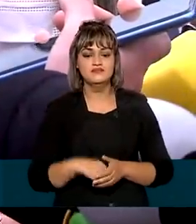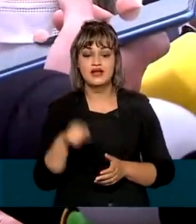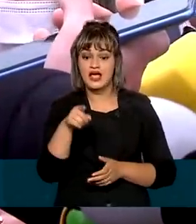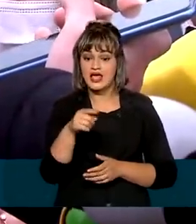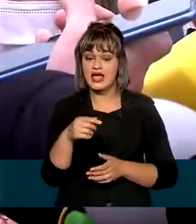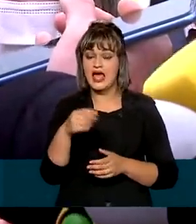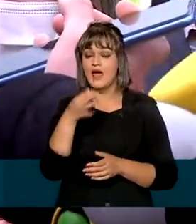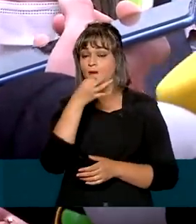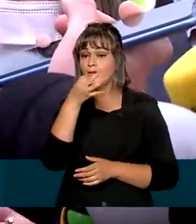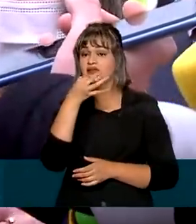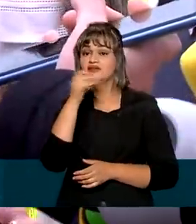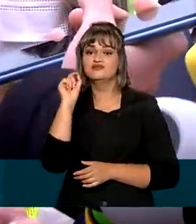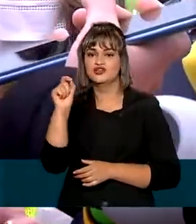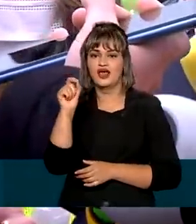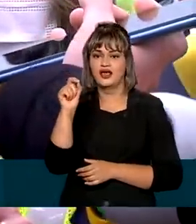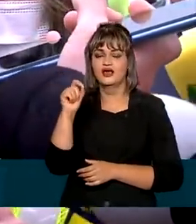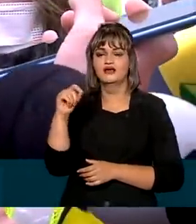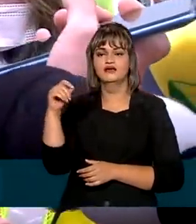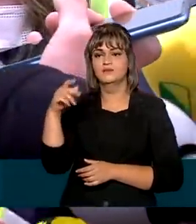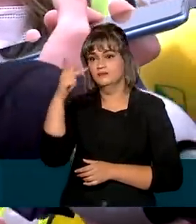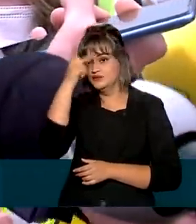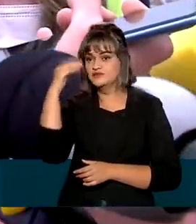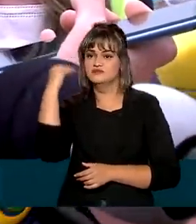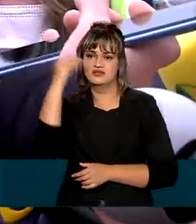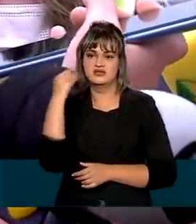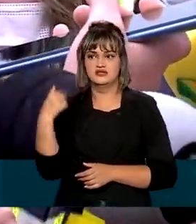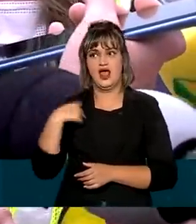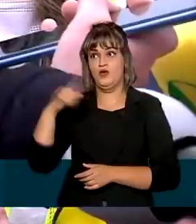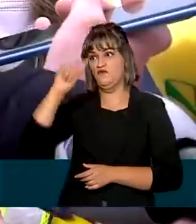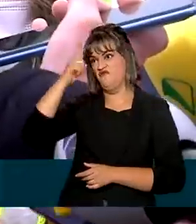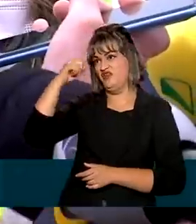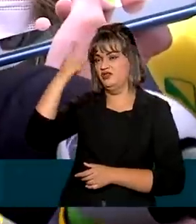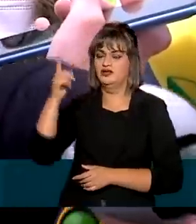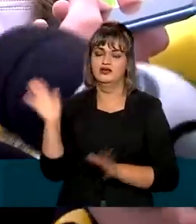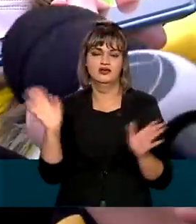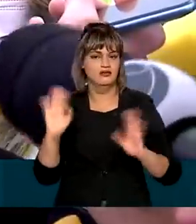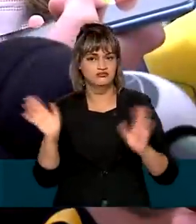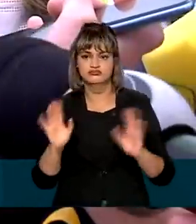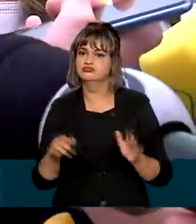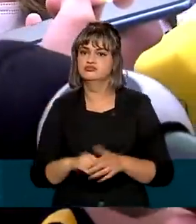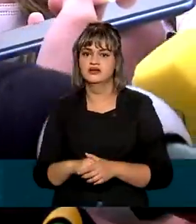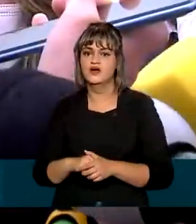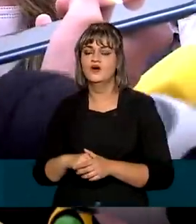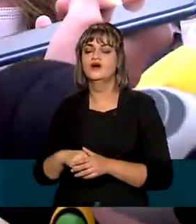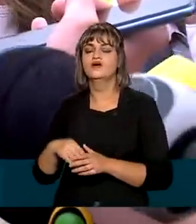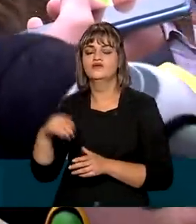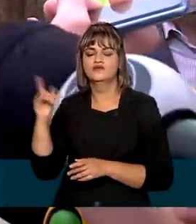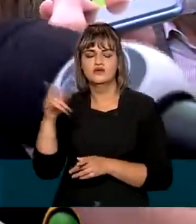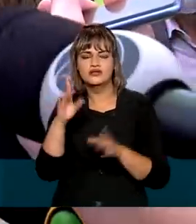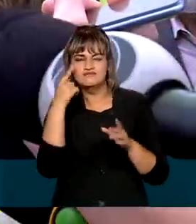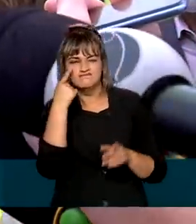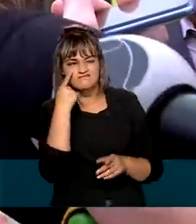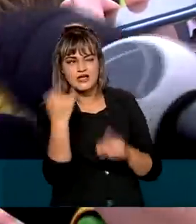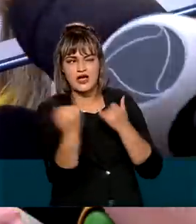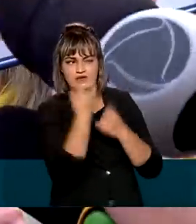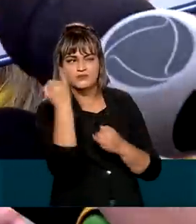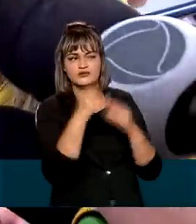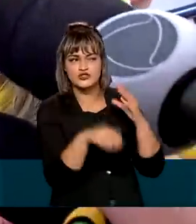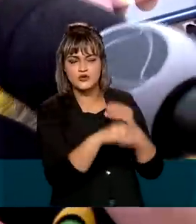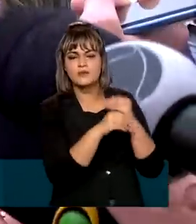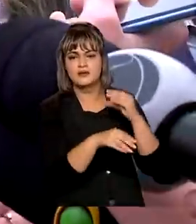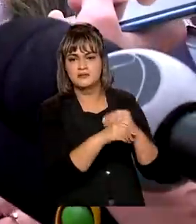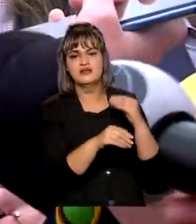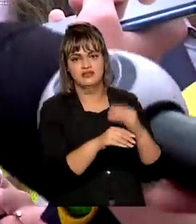especialistas. Isso não é uma decisão isolada do ministro. Os esquemas heterólogos para a dose de reforço são os mais